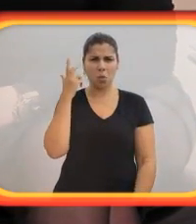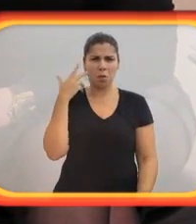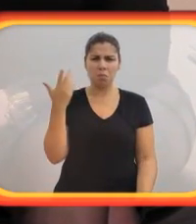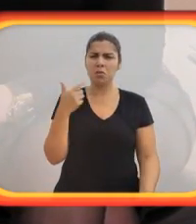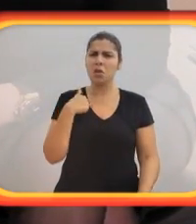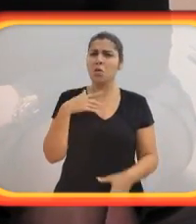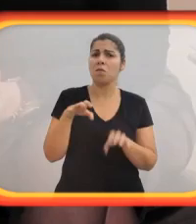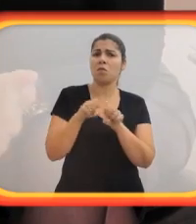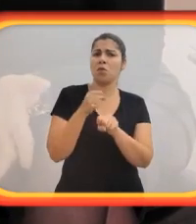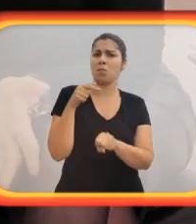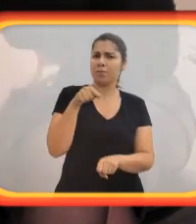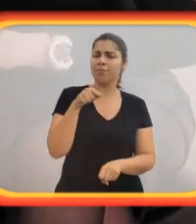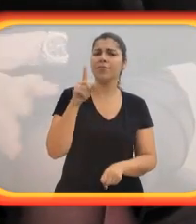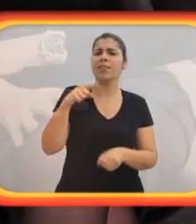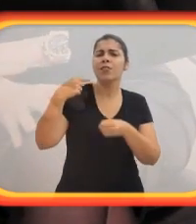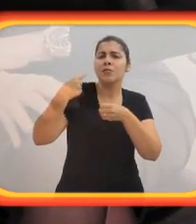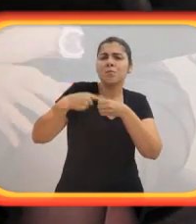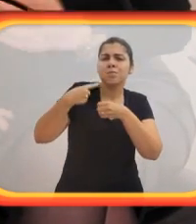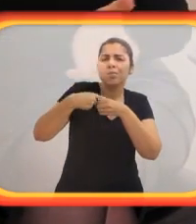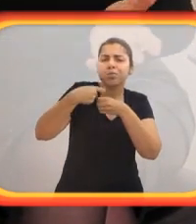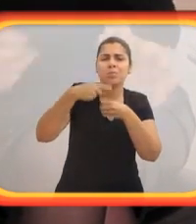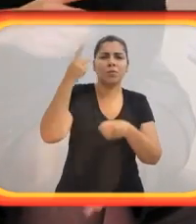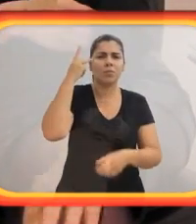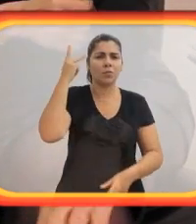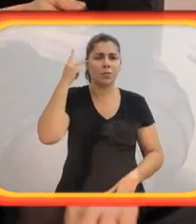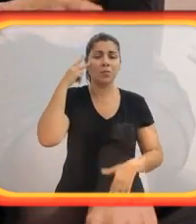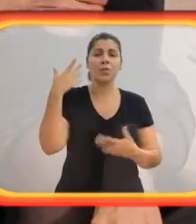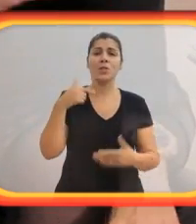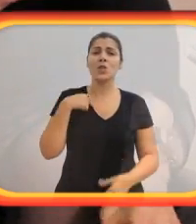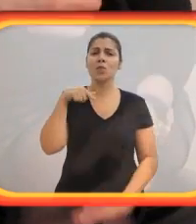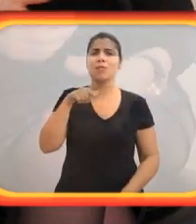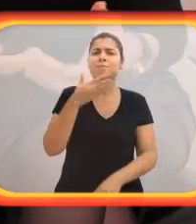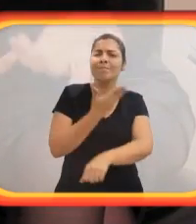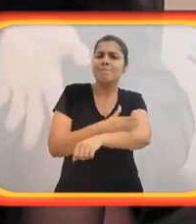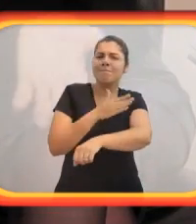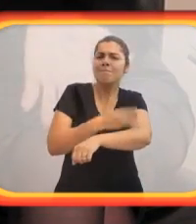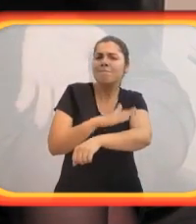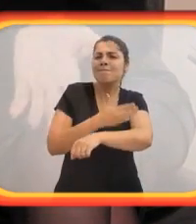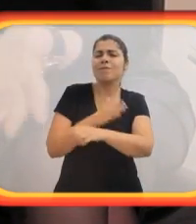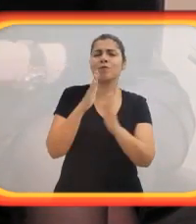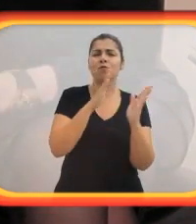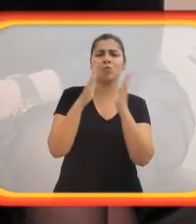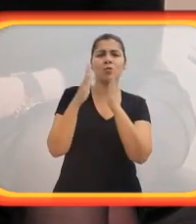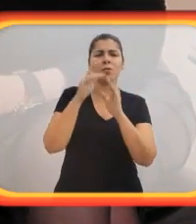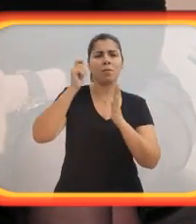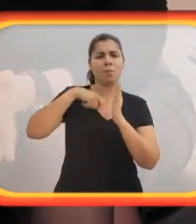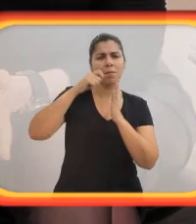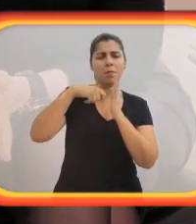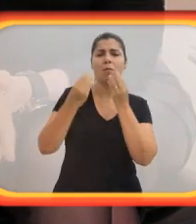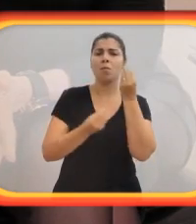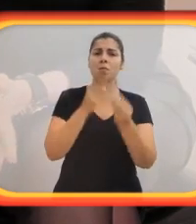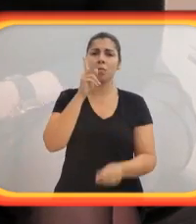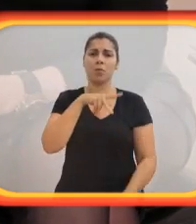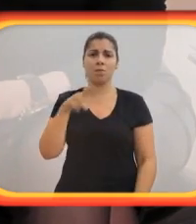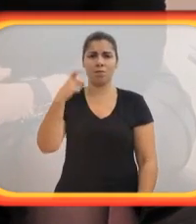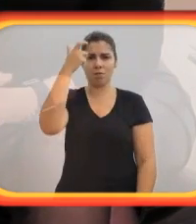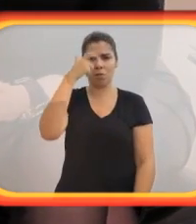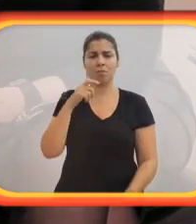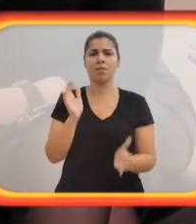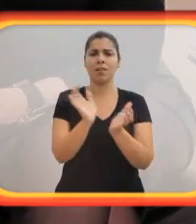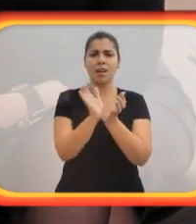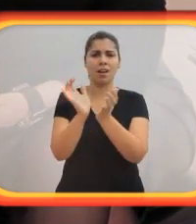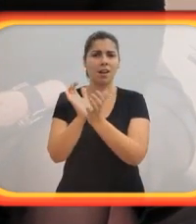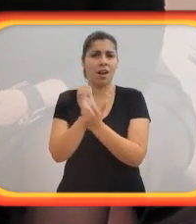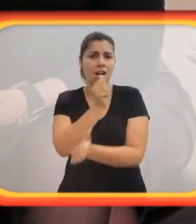sou formada professora primária. Eu não sei como é se chama hoje, mas eu era a escola normal. Eu me formei nisso,